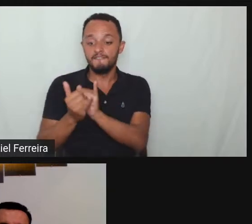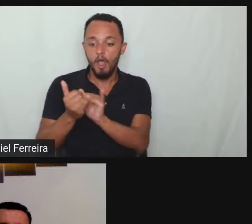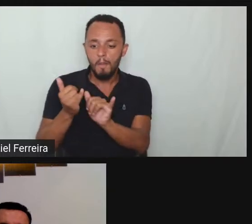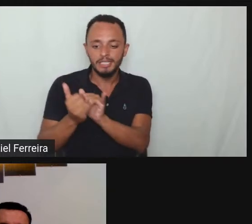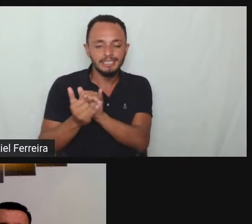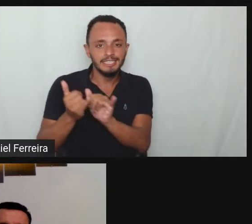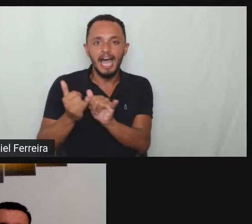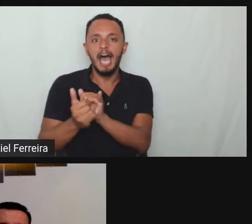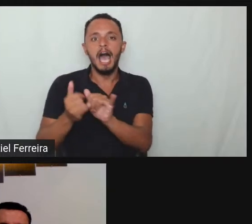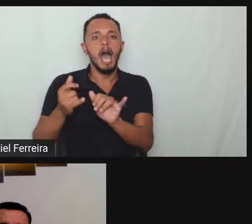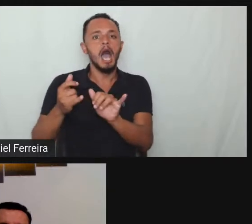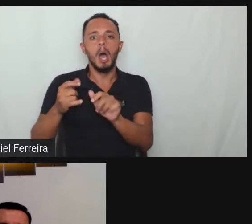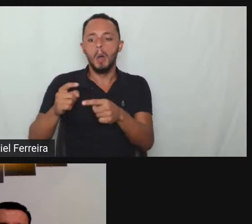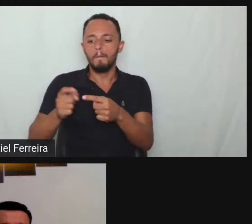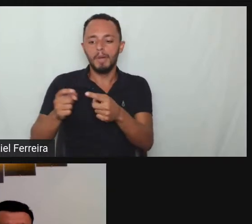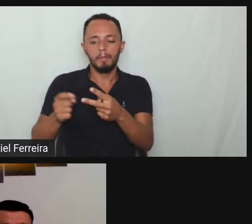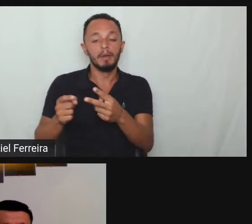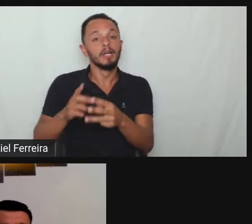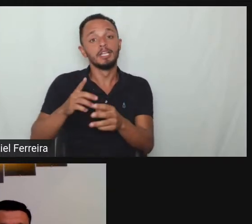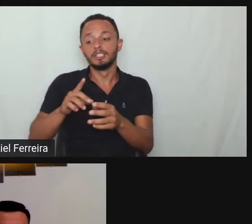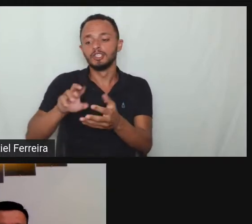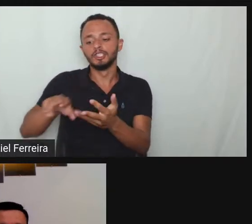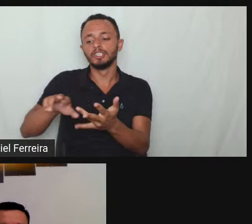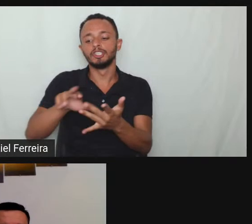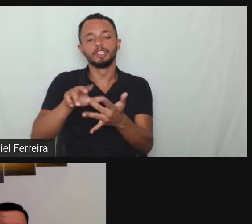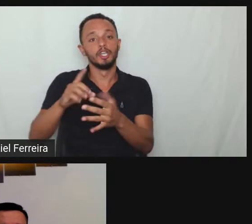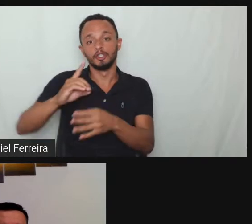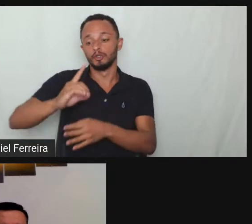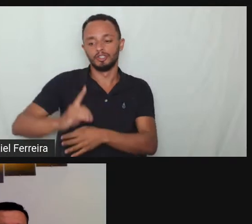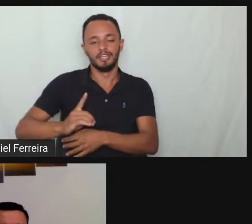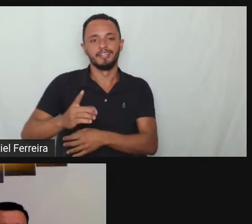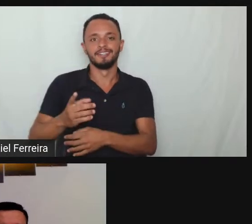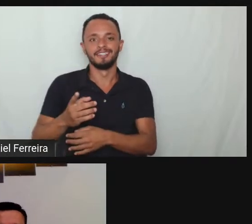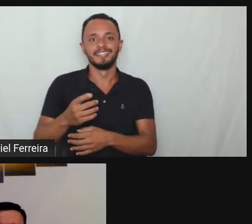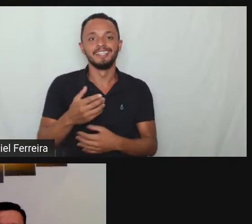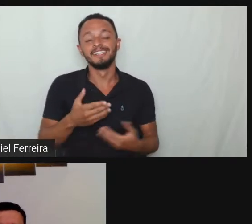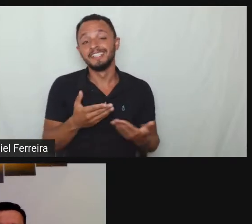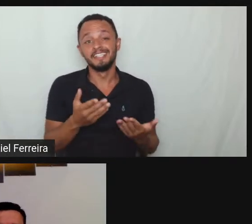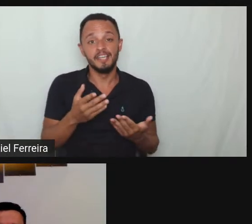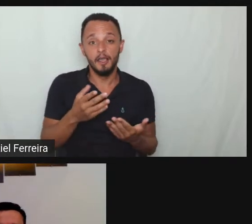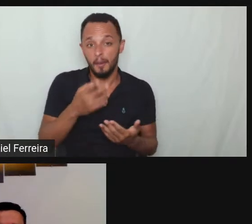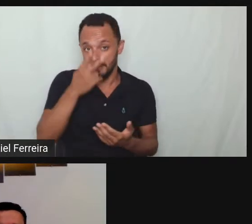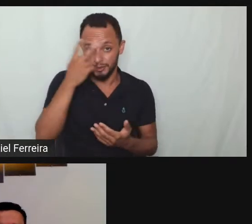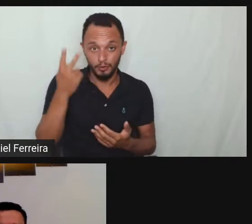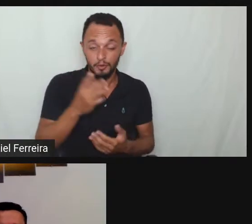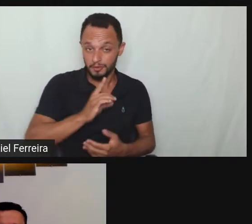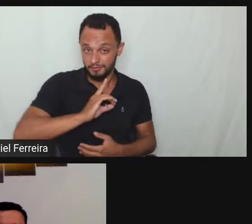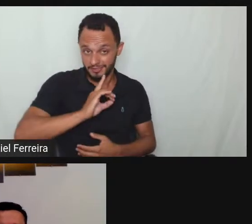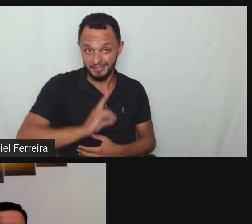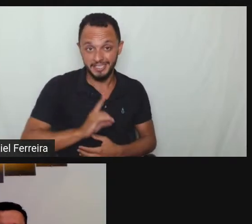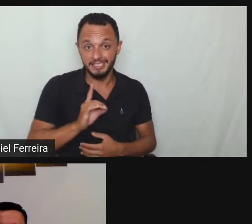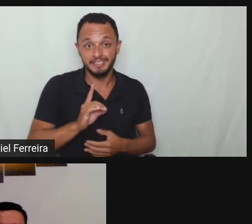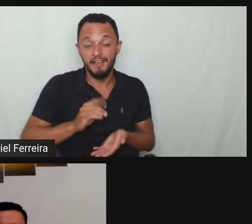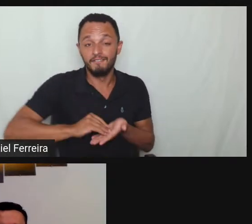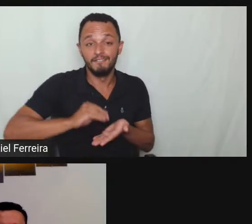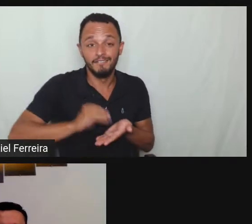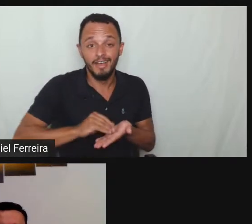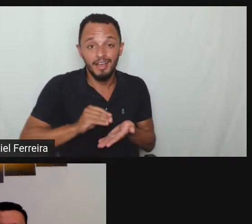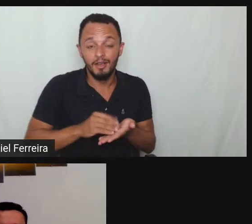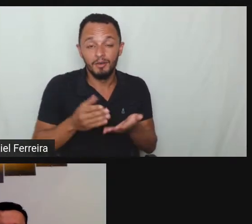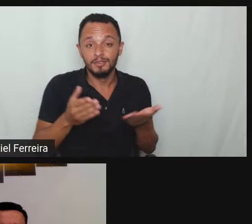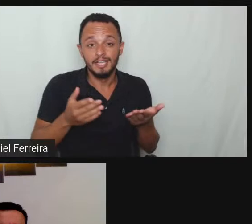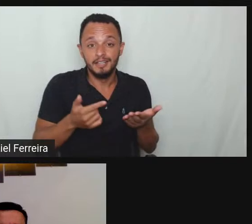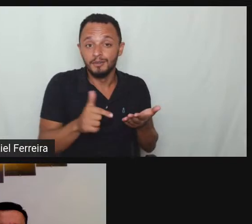lá de outras áreas do direito de vocês também tá certo e para quem está aí na pegada da pessoa com deficiência ainda não está lá no Instagram